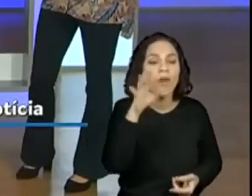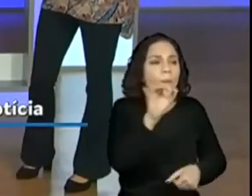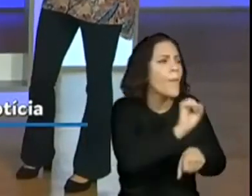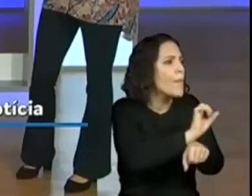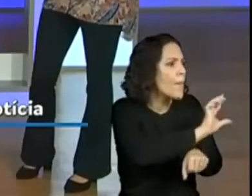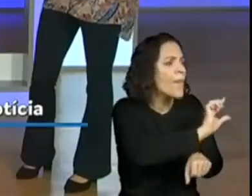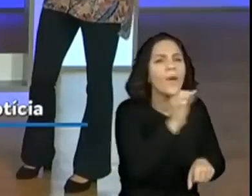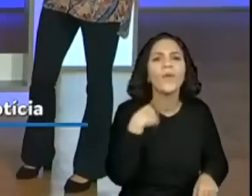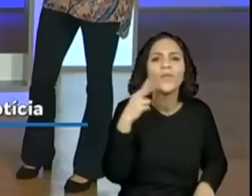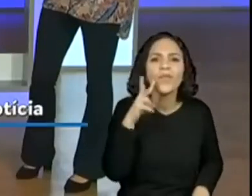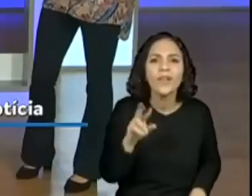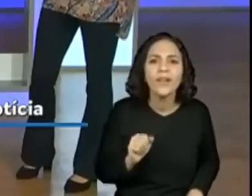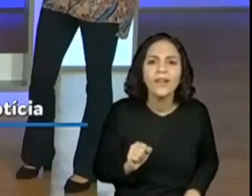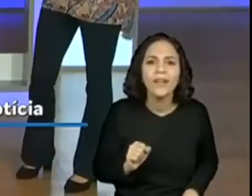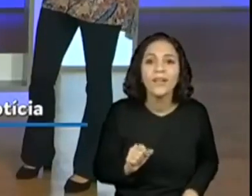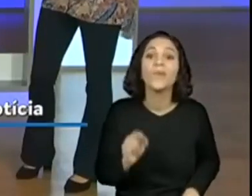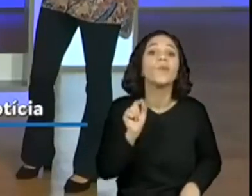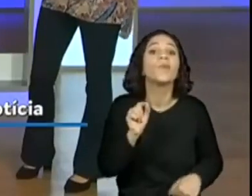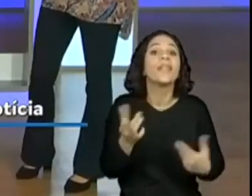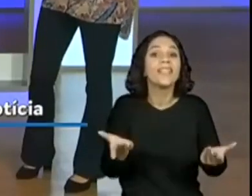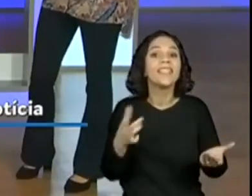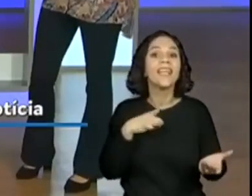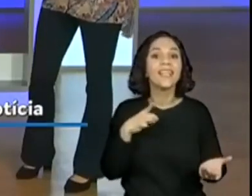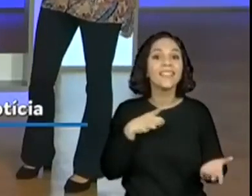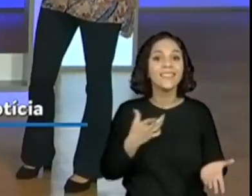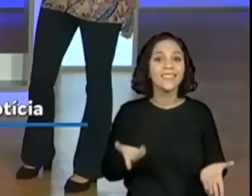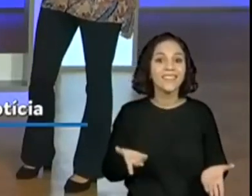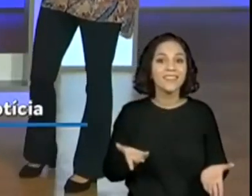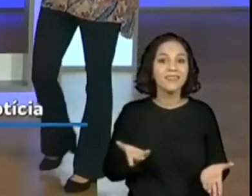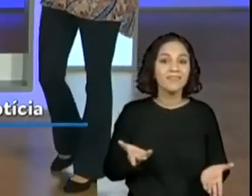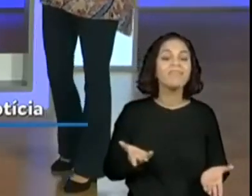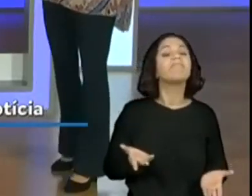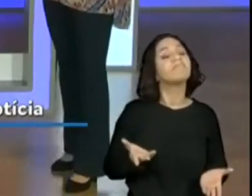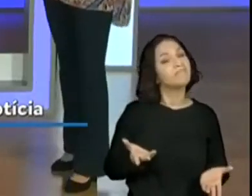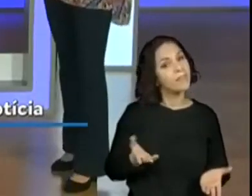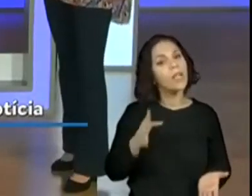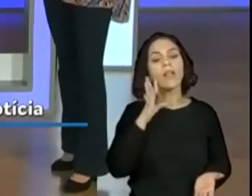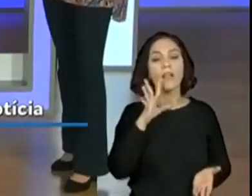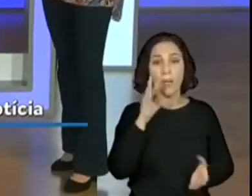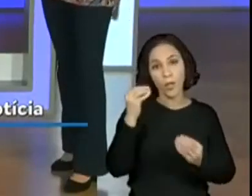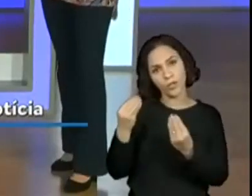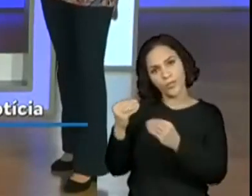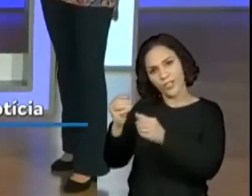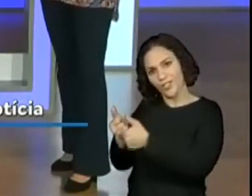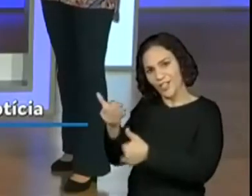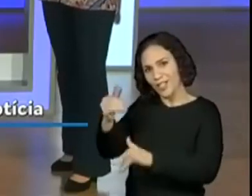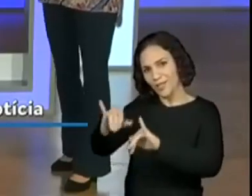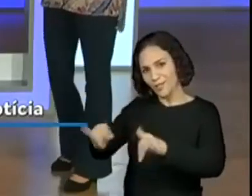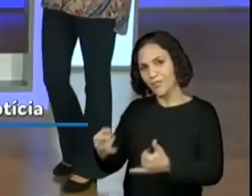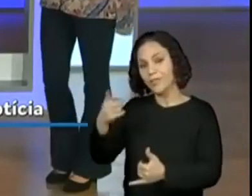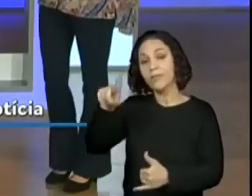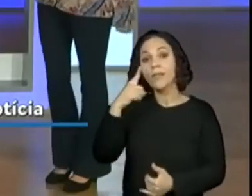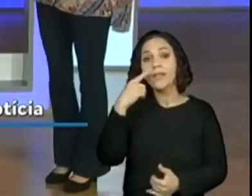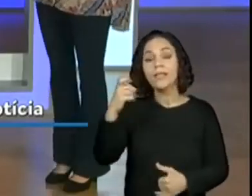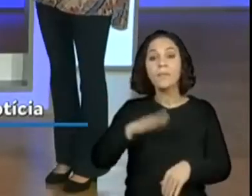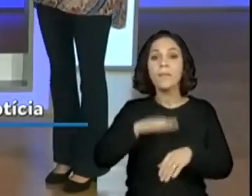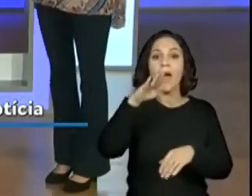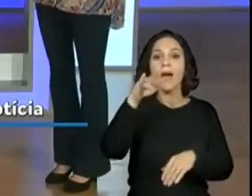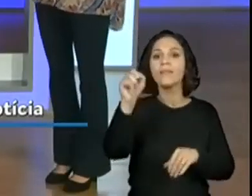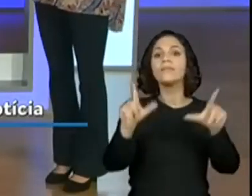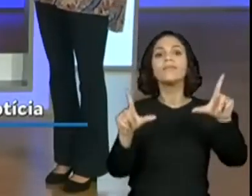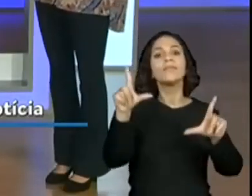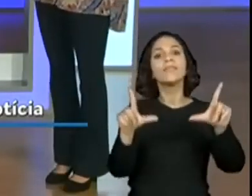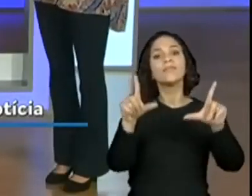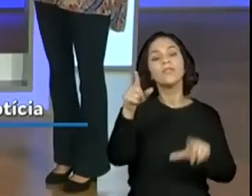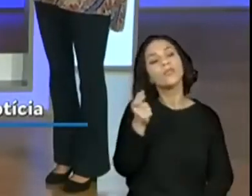verdade, né? Quando olha ali as notícias do dia. Sim, isso mesmo. Então, falem aí o que mais vocês se interessam quando vocês